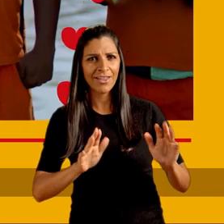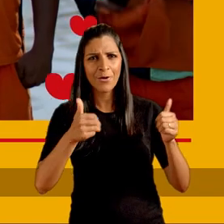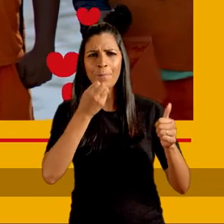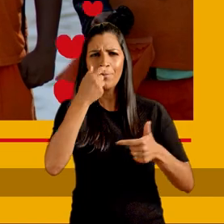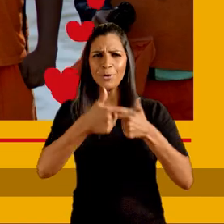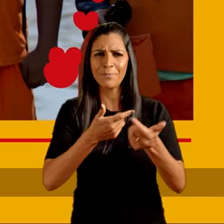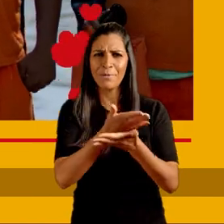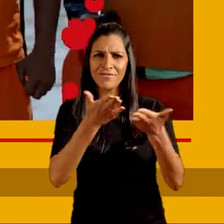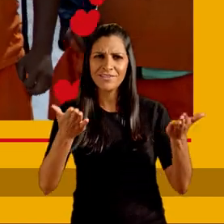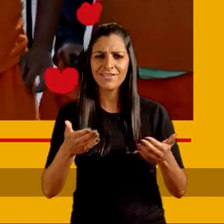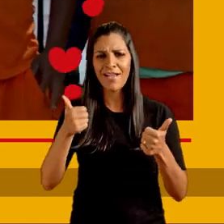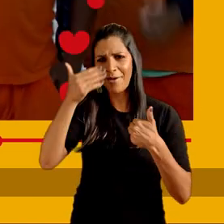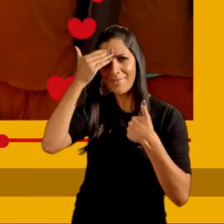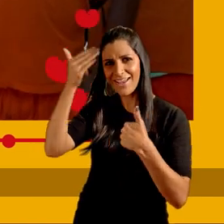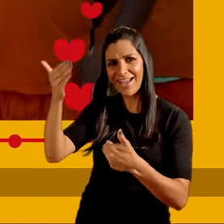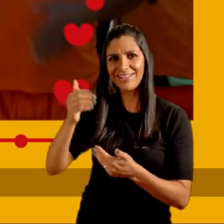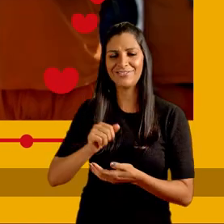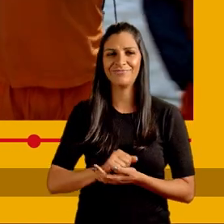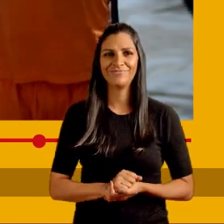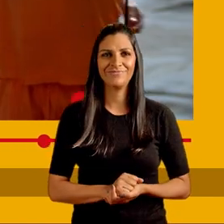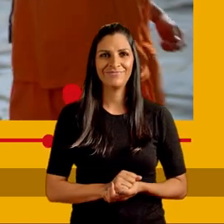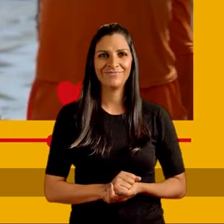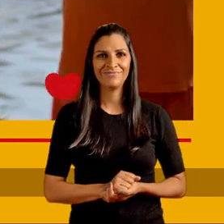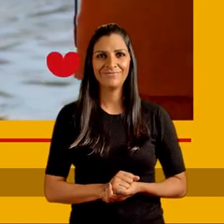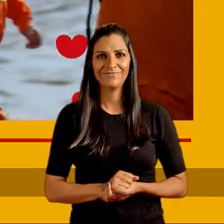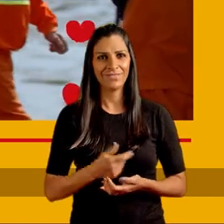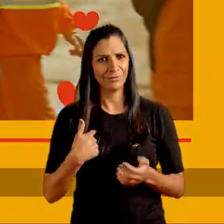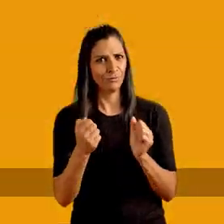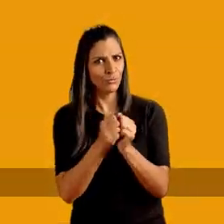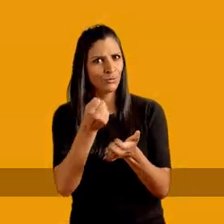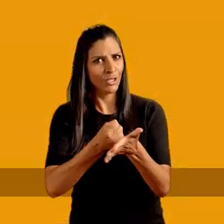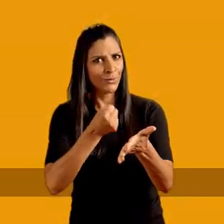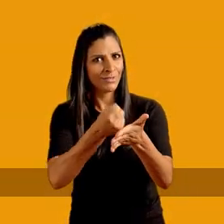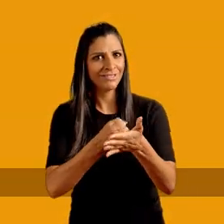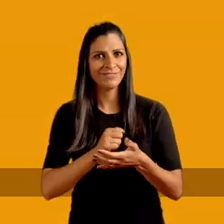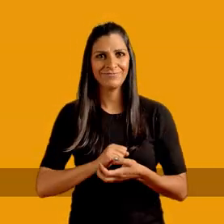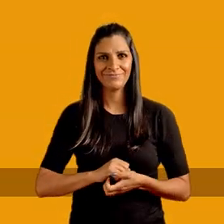Valeu, galera. Bom trabalho para vocês. Vamos voltar a ser no gelado. Vamos, estamos de volta na luta, né?